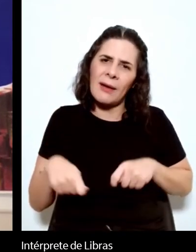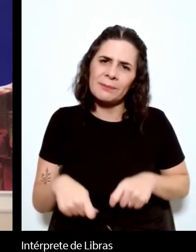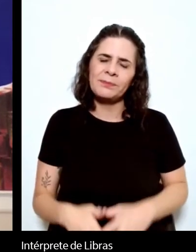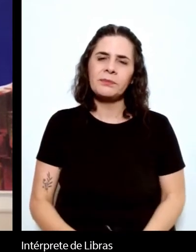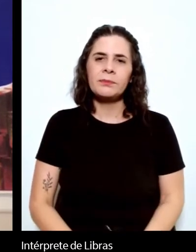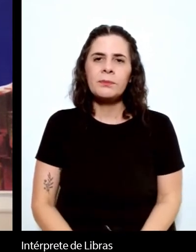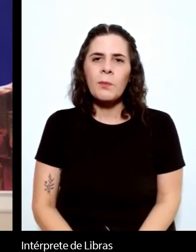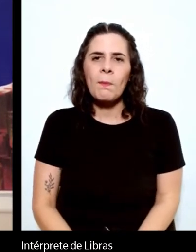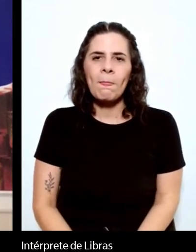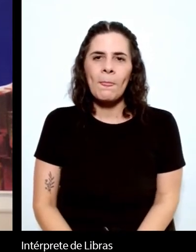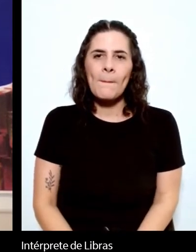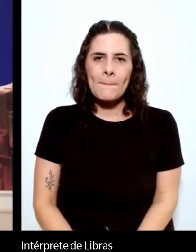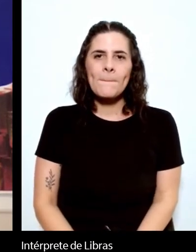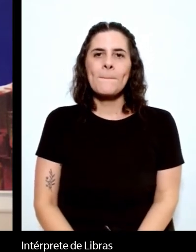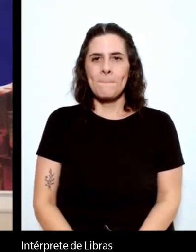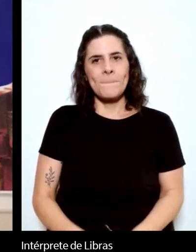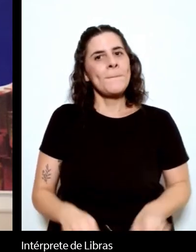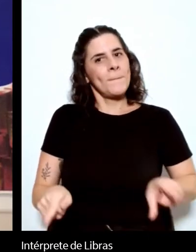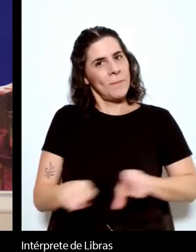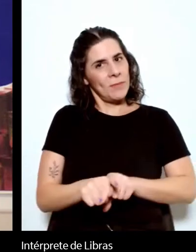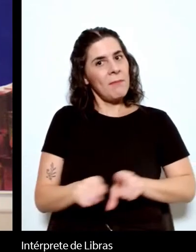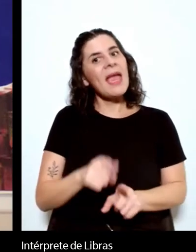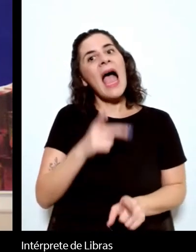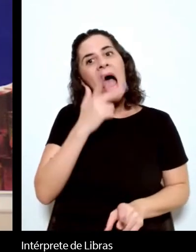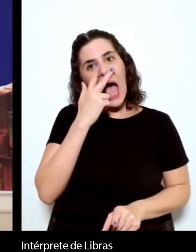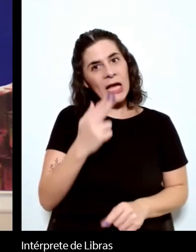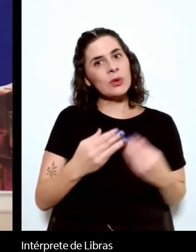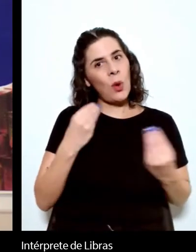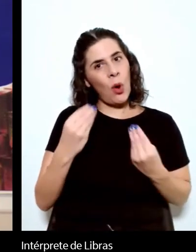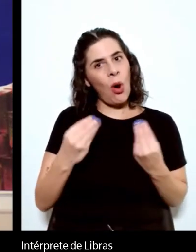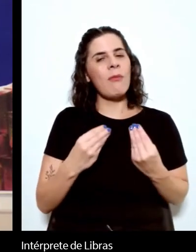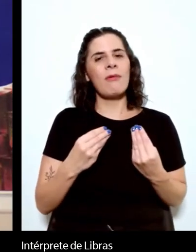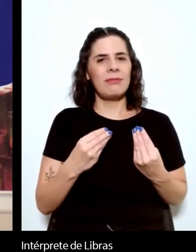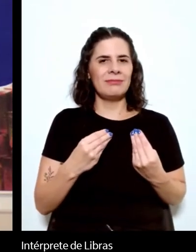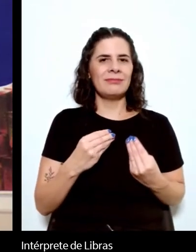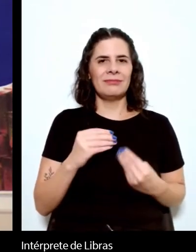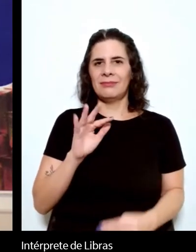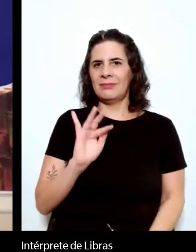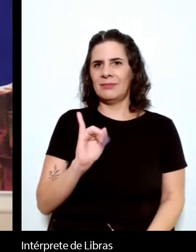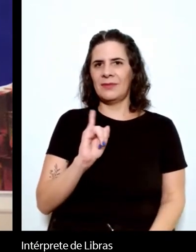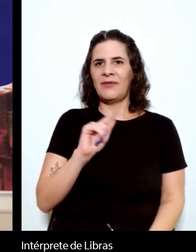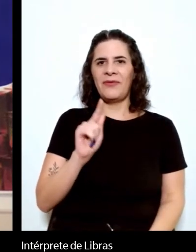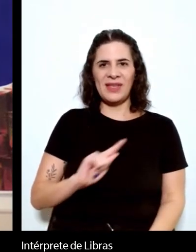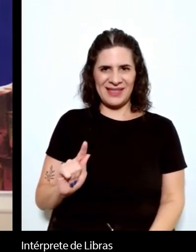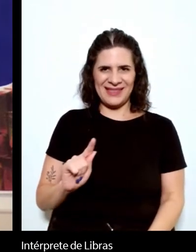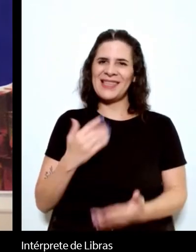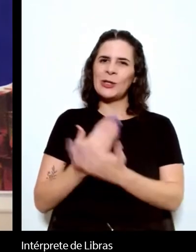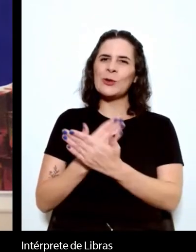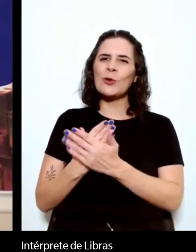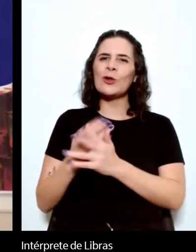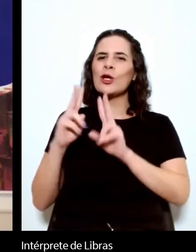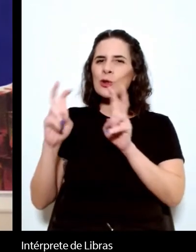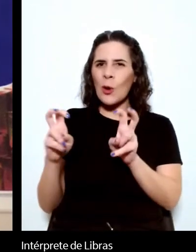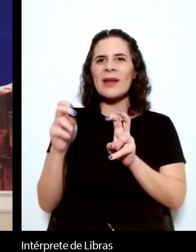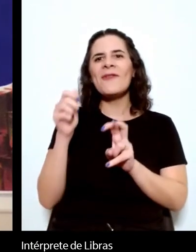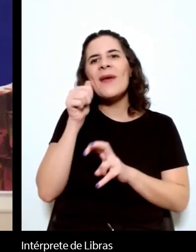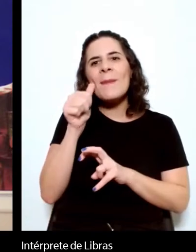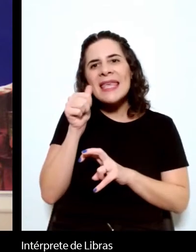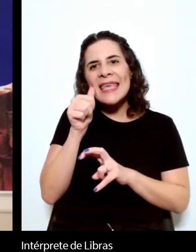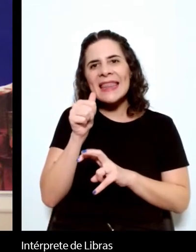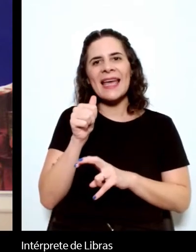acho que a caracterização feminina estudada pelo Rolfitz é um tema fascinante. Em certo sentido,